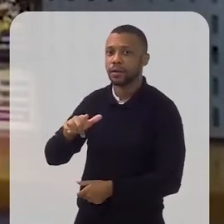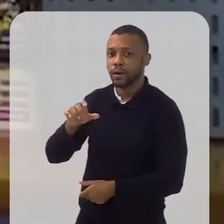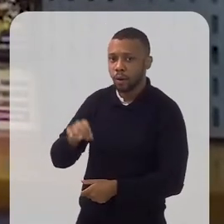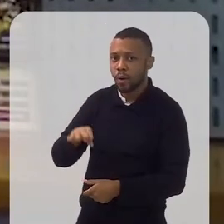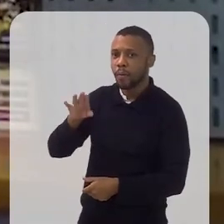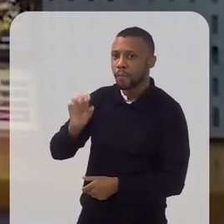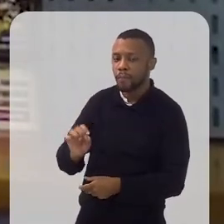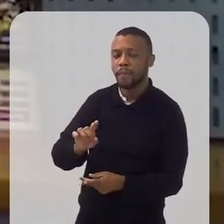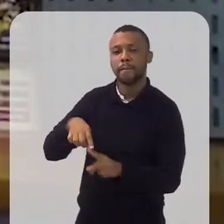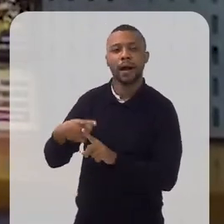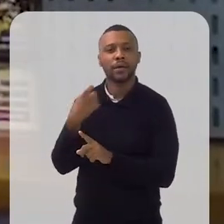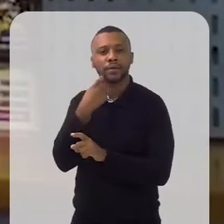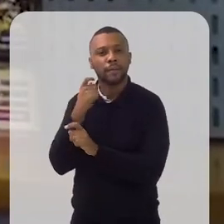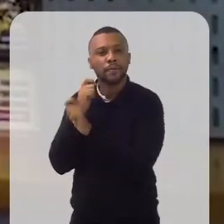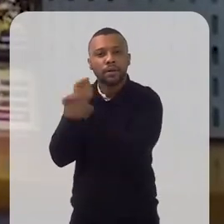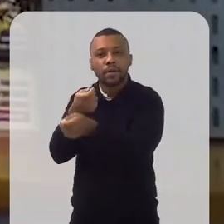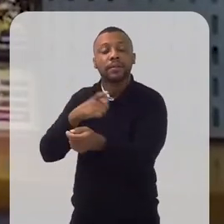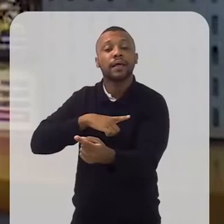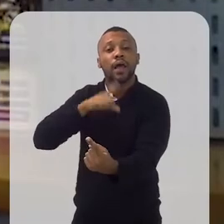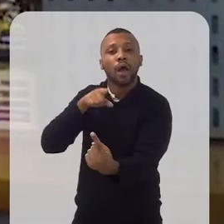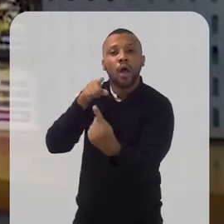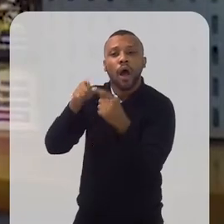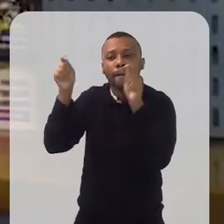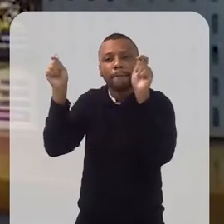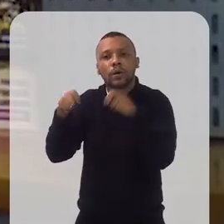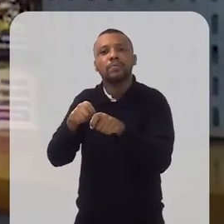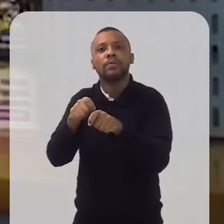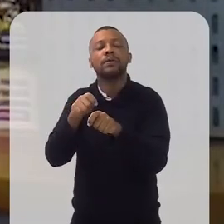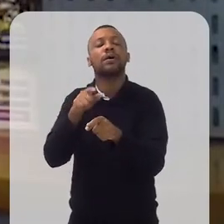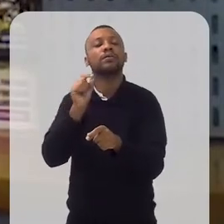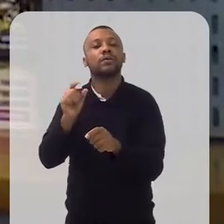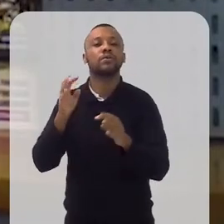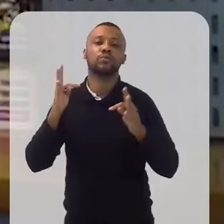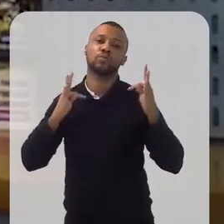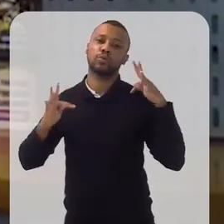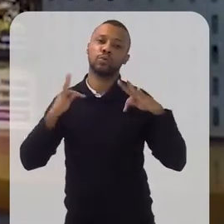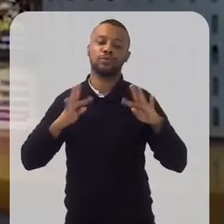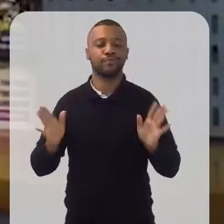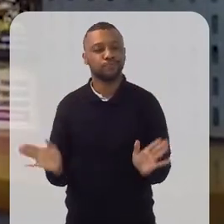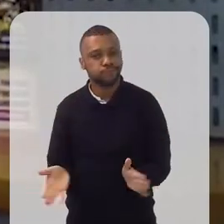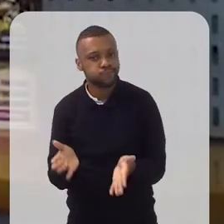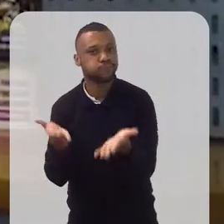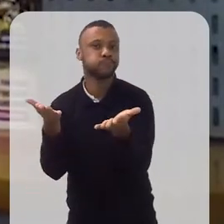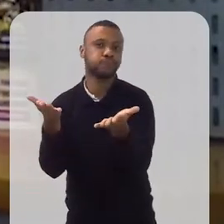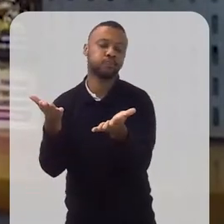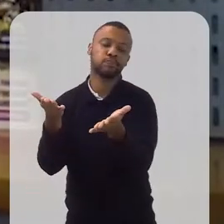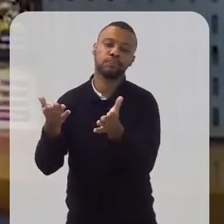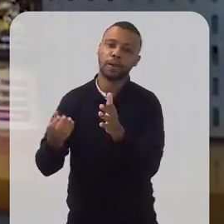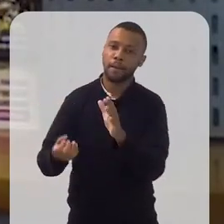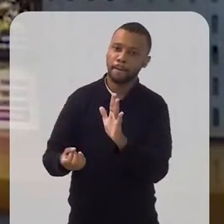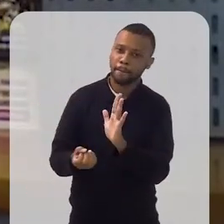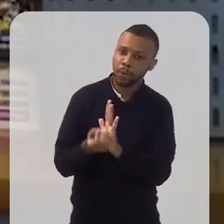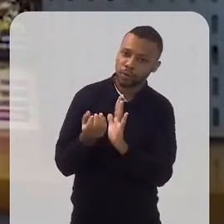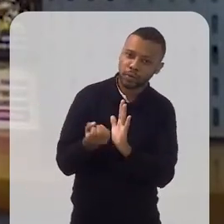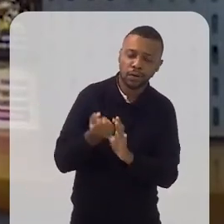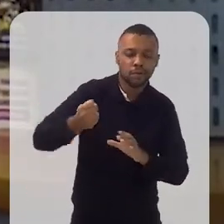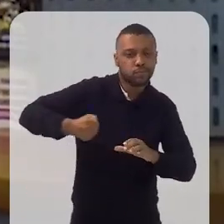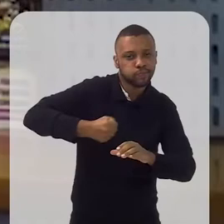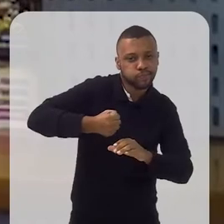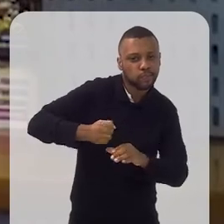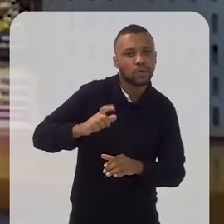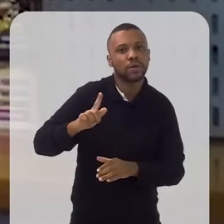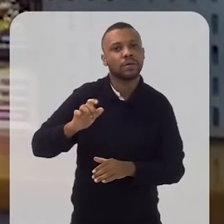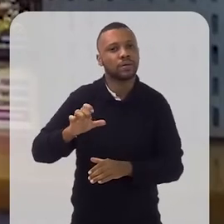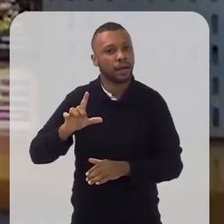miram, eu diria 100%, miram possibilidades com o turismo, seja através do alimento, através da produção de geleias, ou